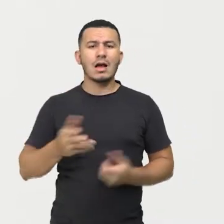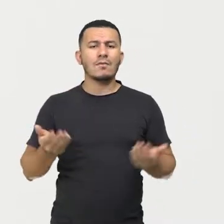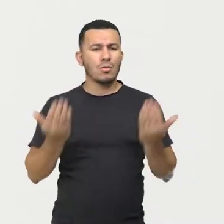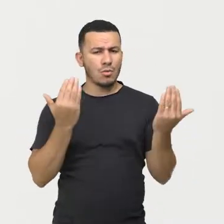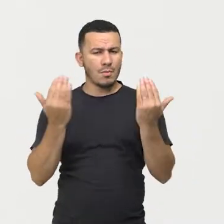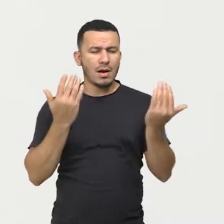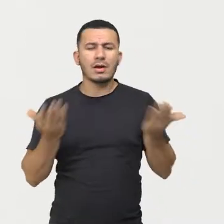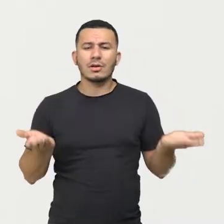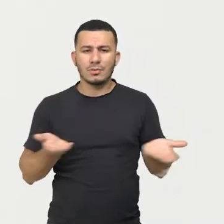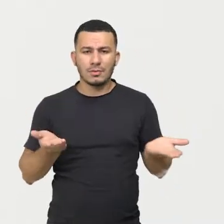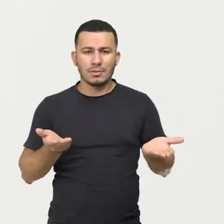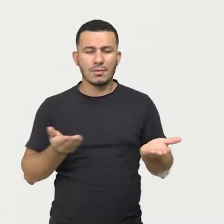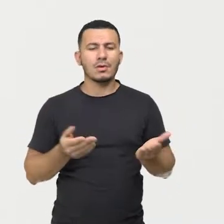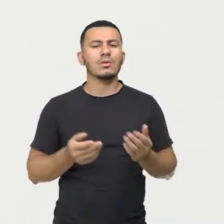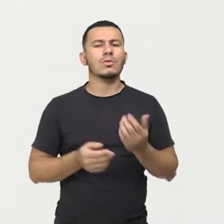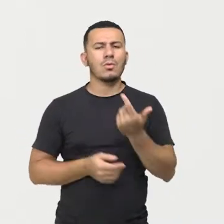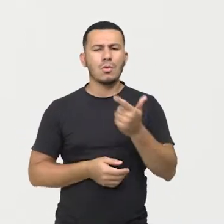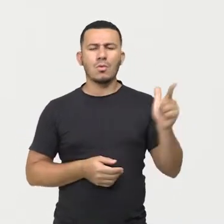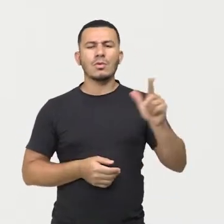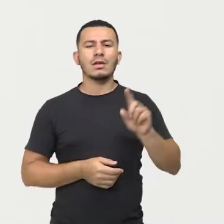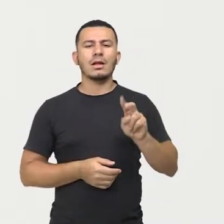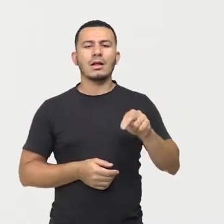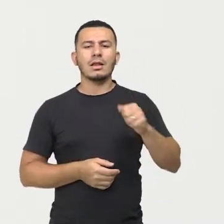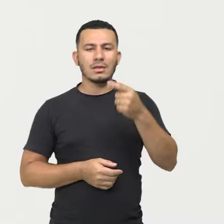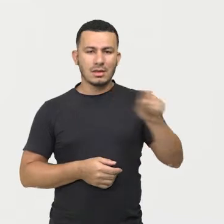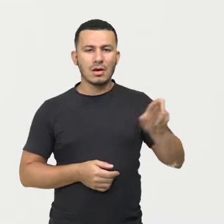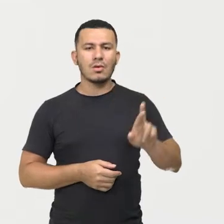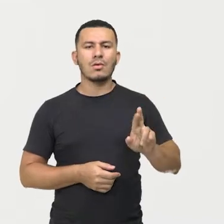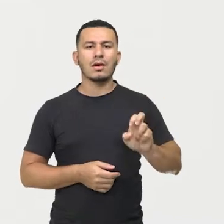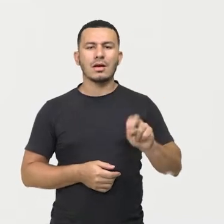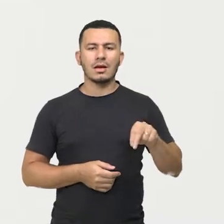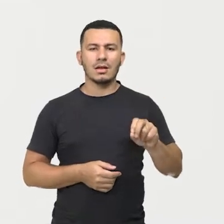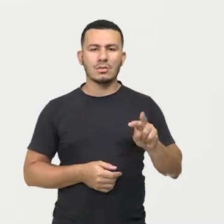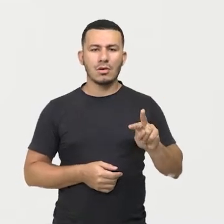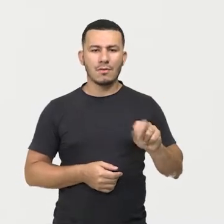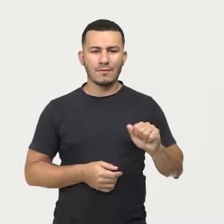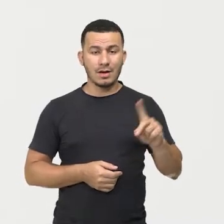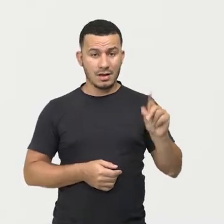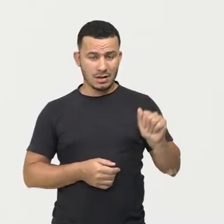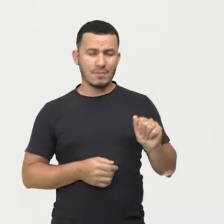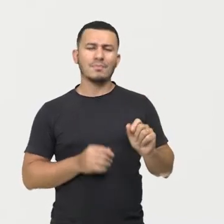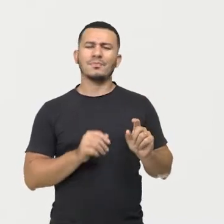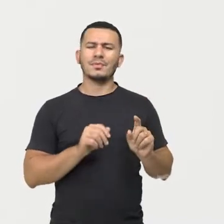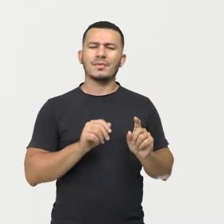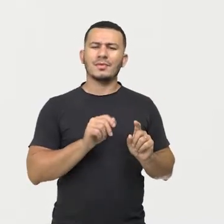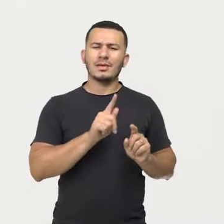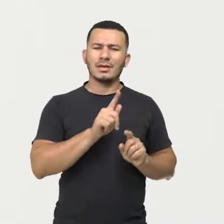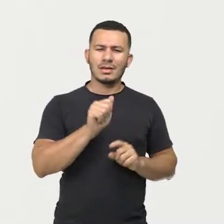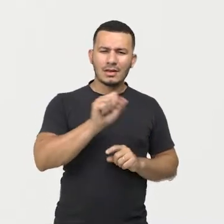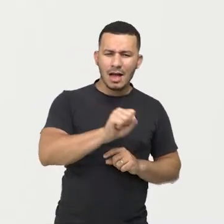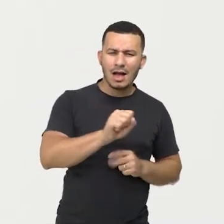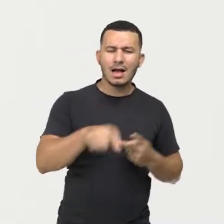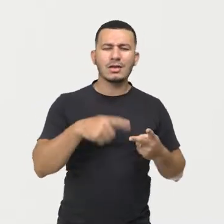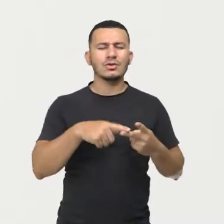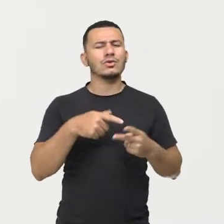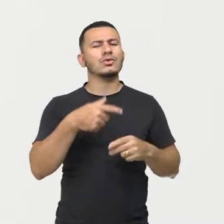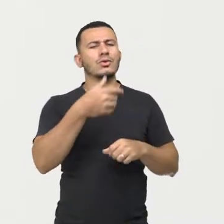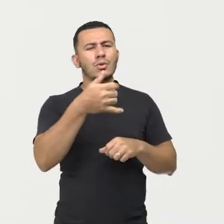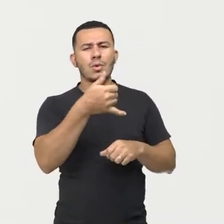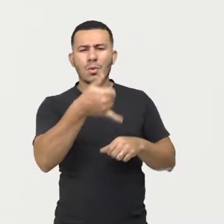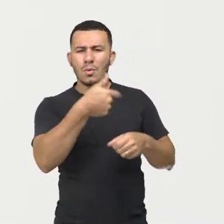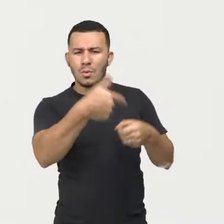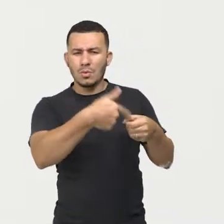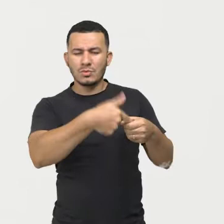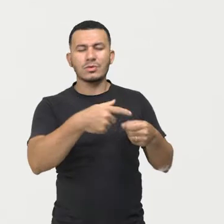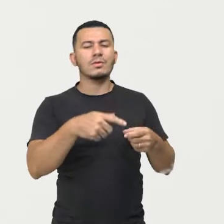as fontes não renováveis, que aqui está caracterizado pelo gás natural, os derivados de petróleo, que são os óleos combustíveis, o